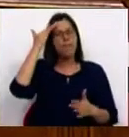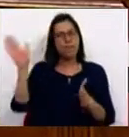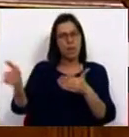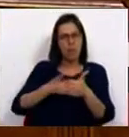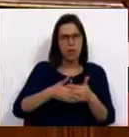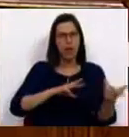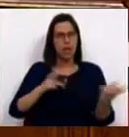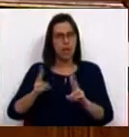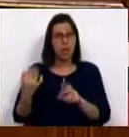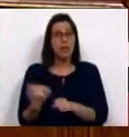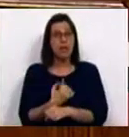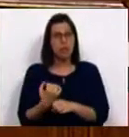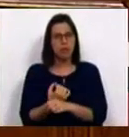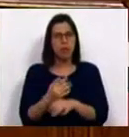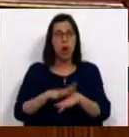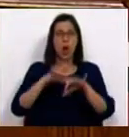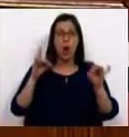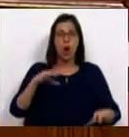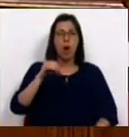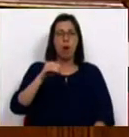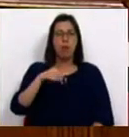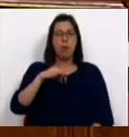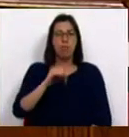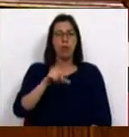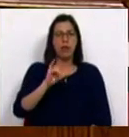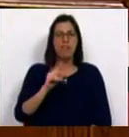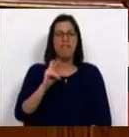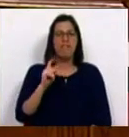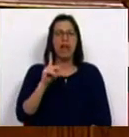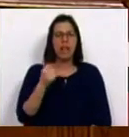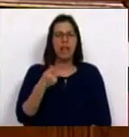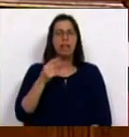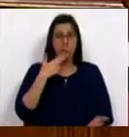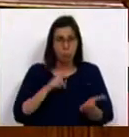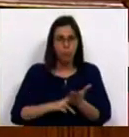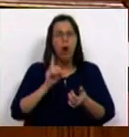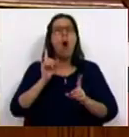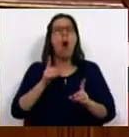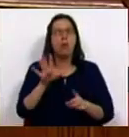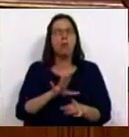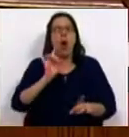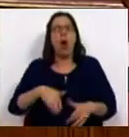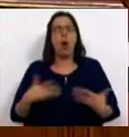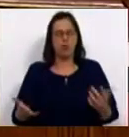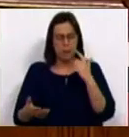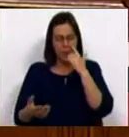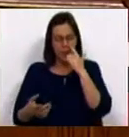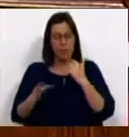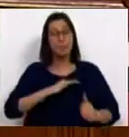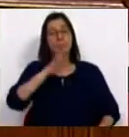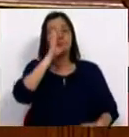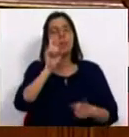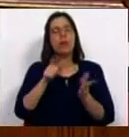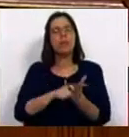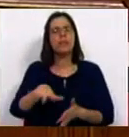encerramentos e transferências de serviço no Hospital Polido Valente e se estão, de que dimensão estamos nós a falar? Depois, Sr. Ministro,